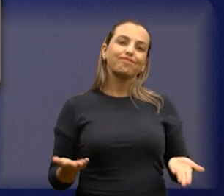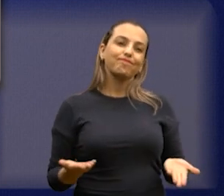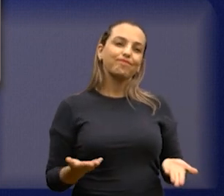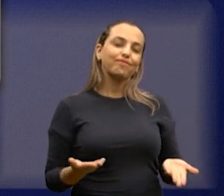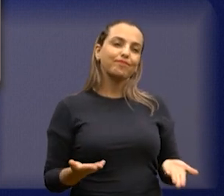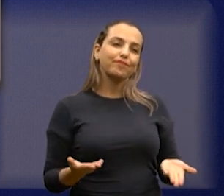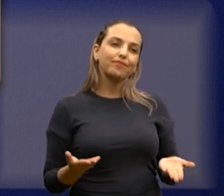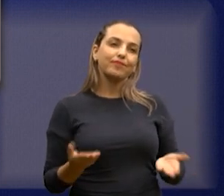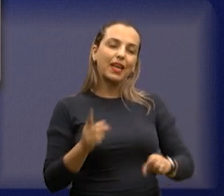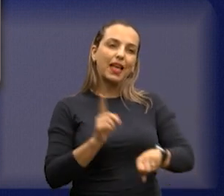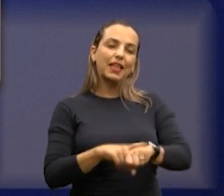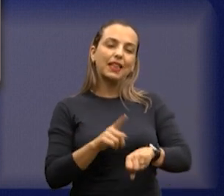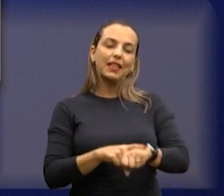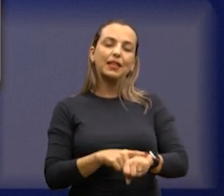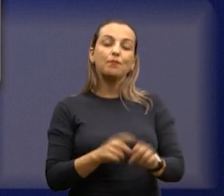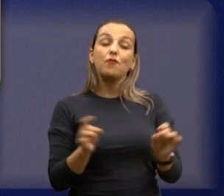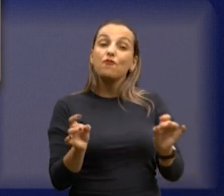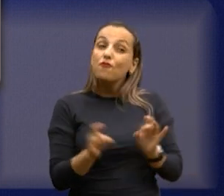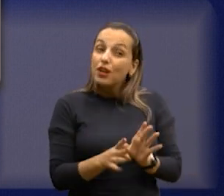segundos, rapaz, que benção, hein?